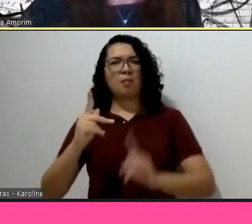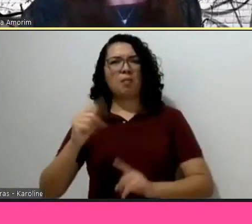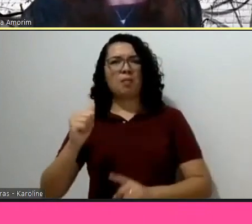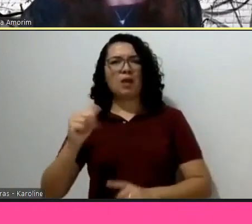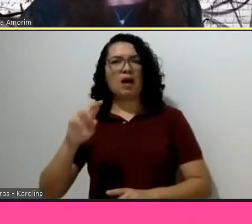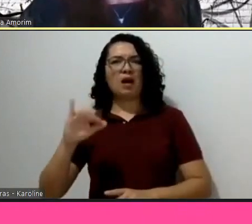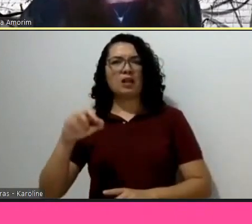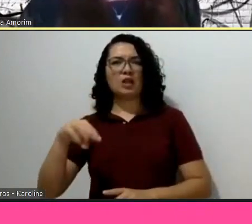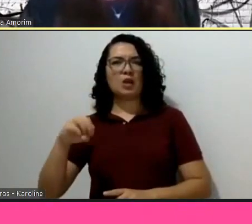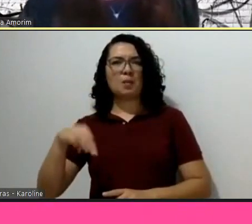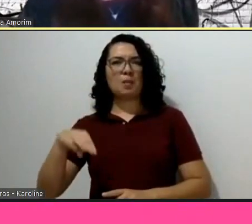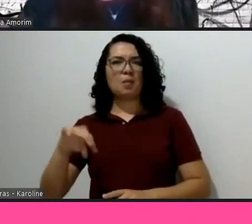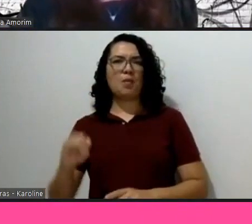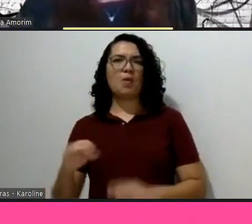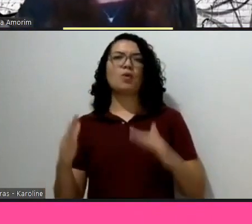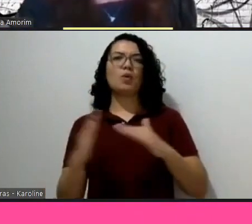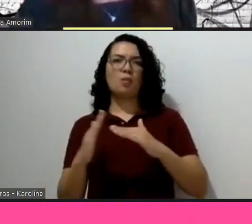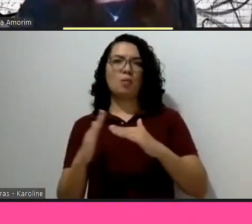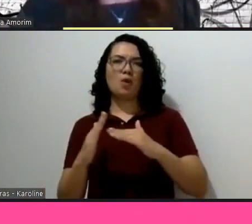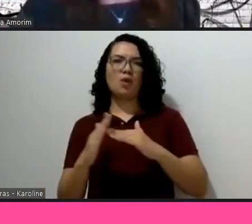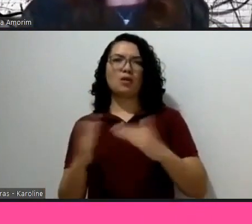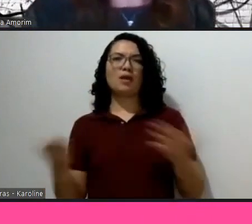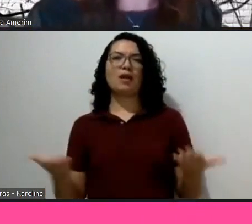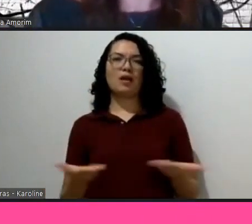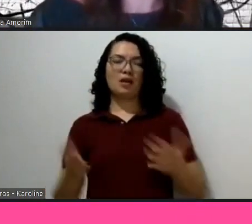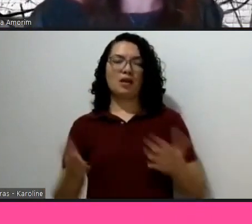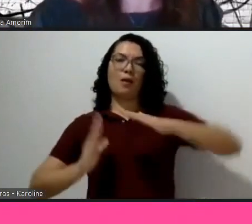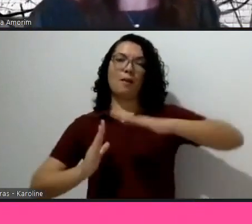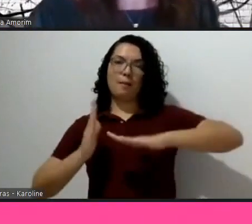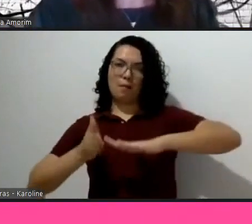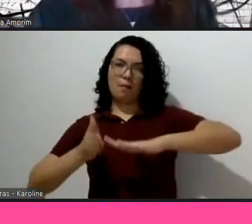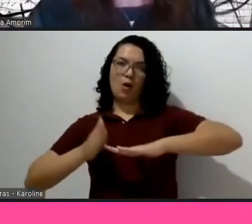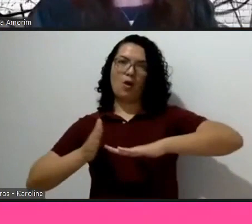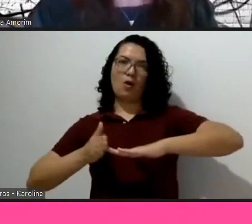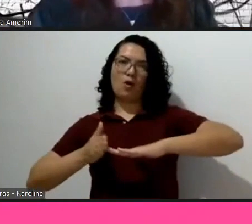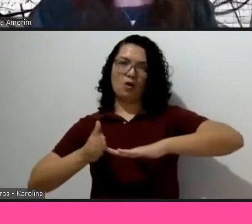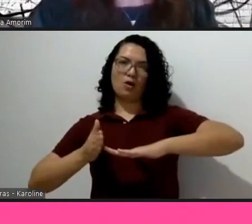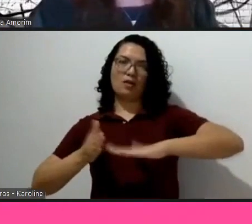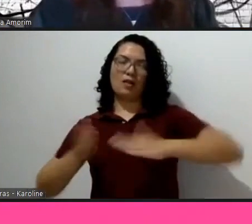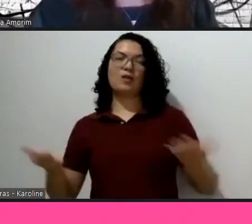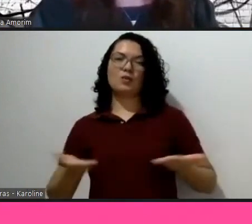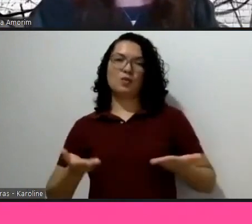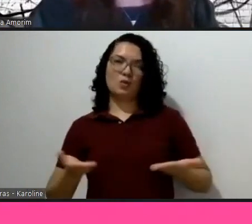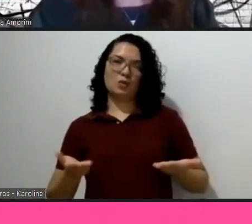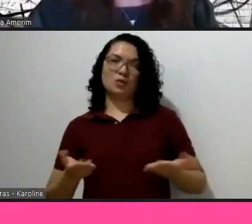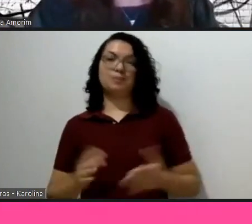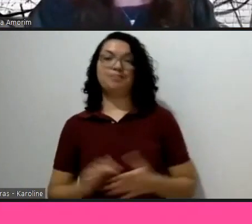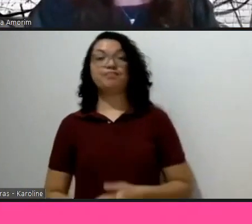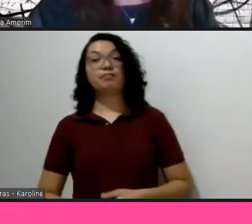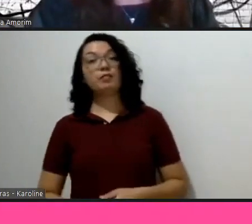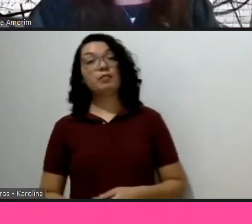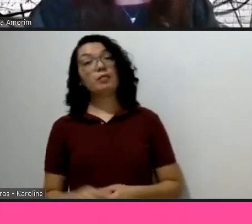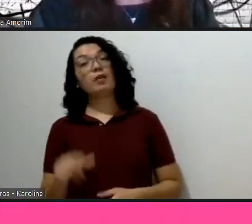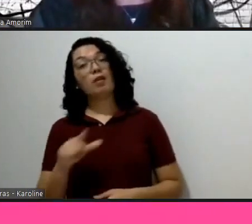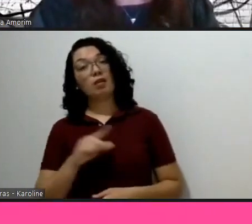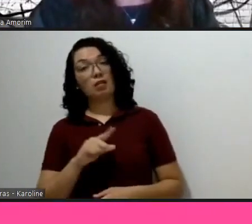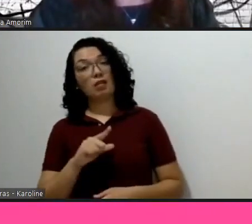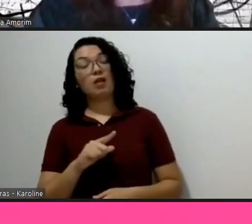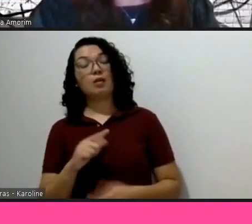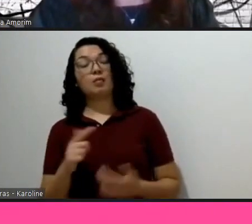moderno, né? A gente não fala de avaliação de importância do bem cultural, né?